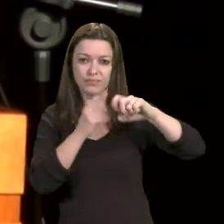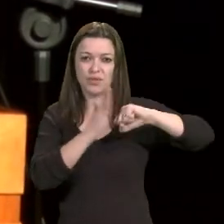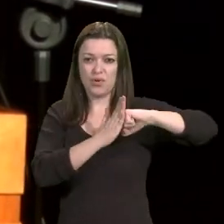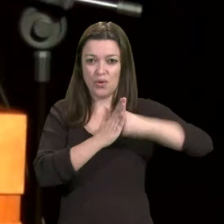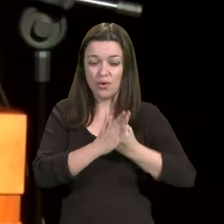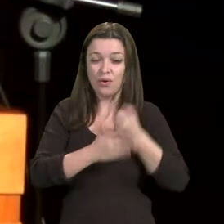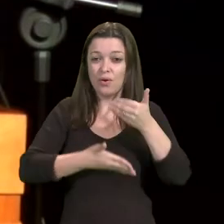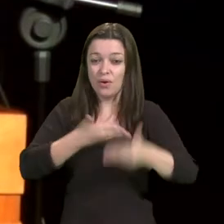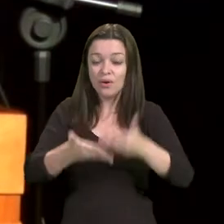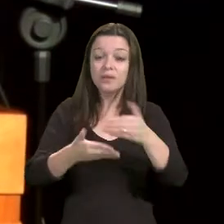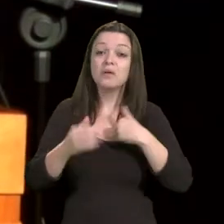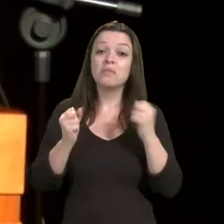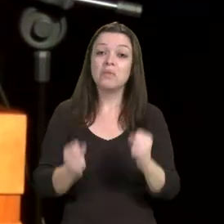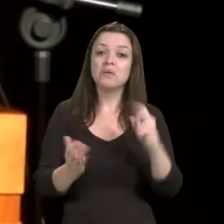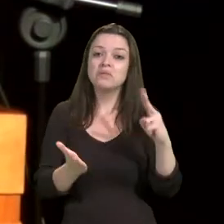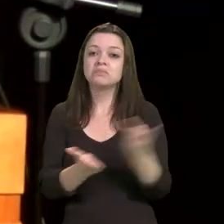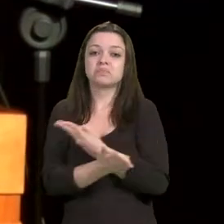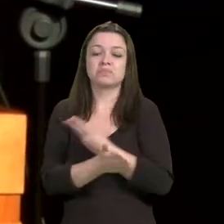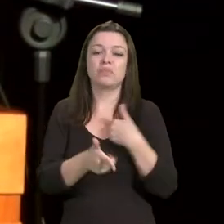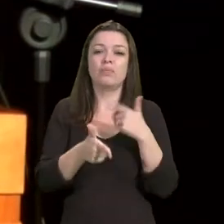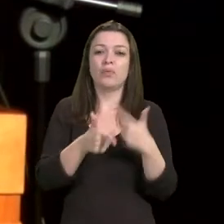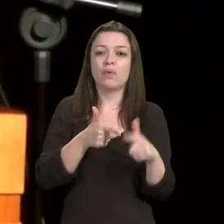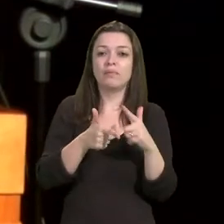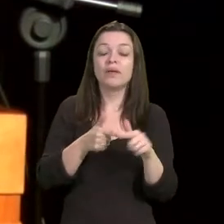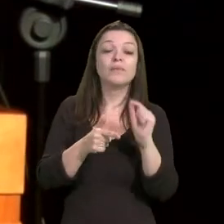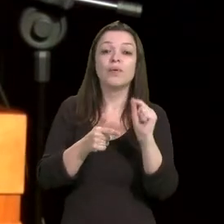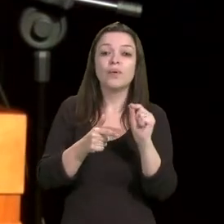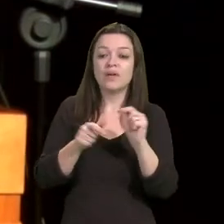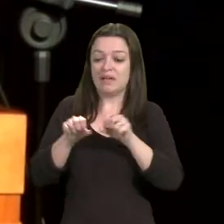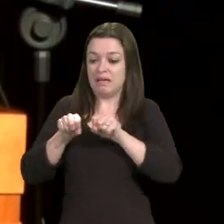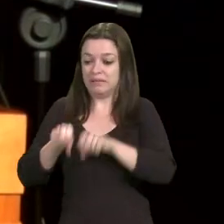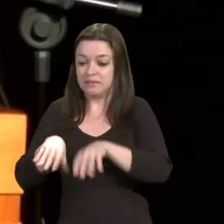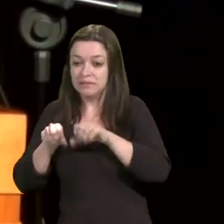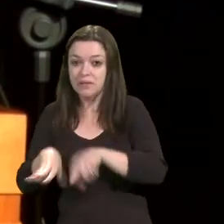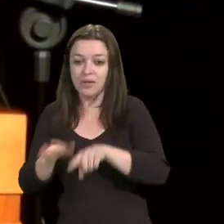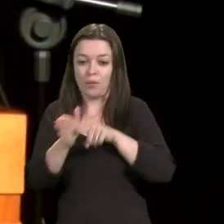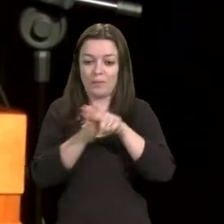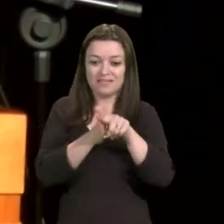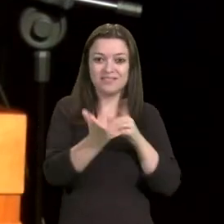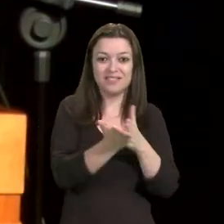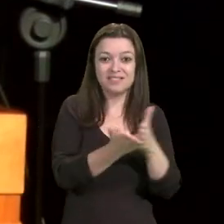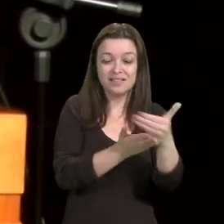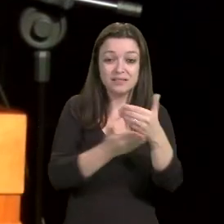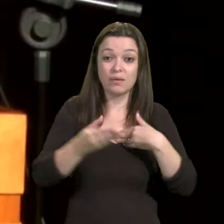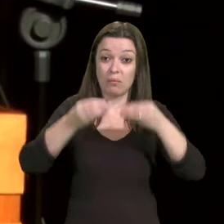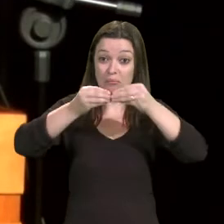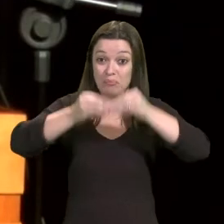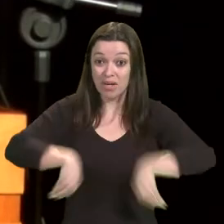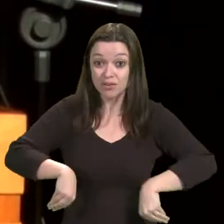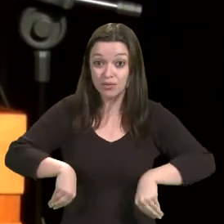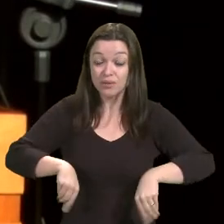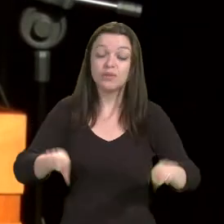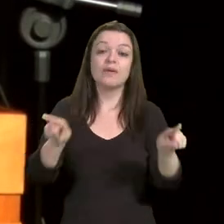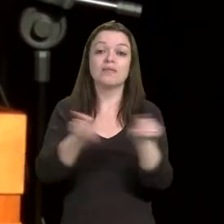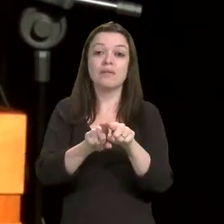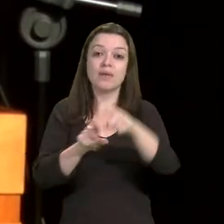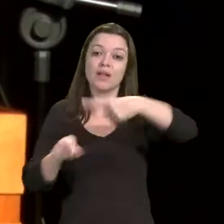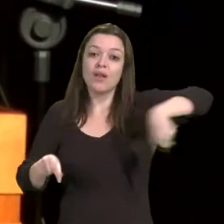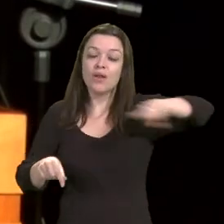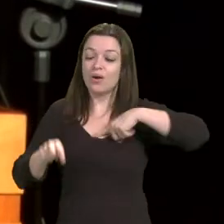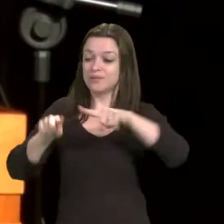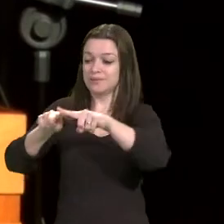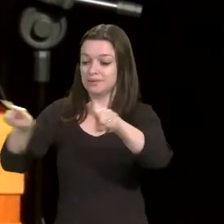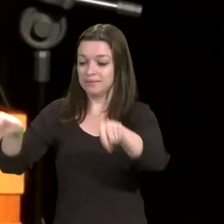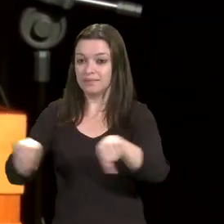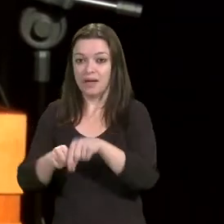comprometendo as atividades de ensino, pesquisa e extensão e colocando em risco nossas salas de aula, nossos